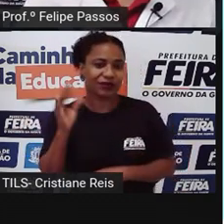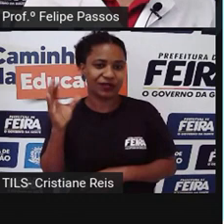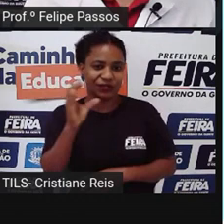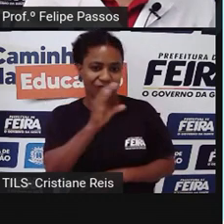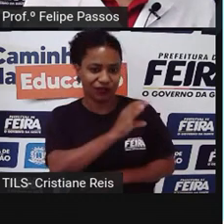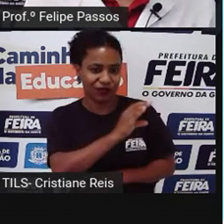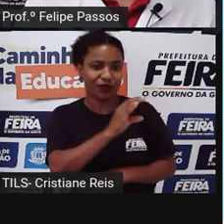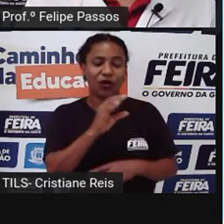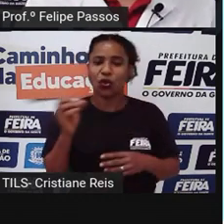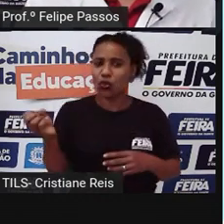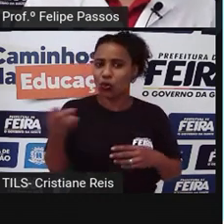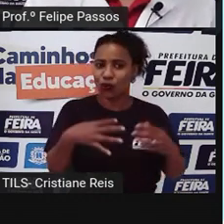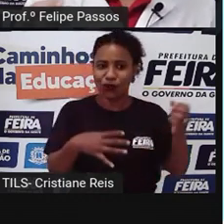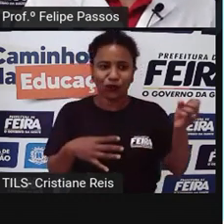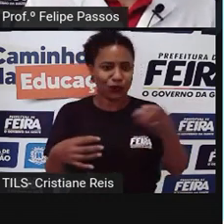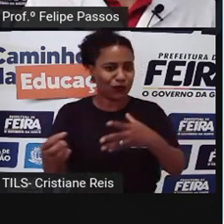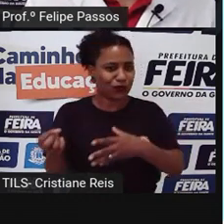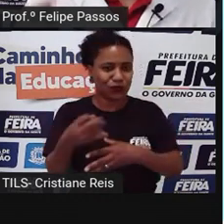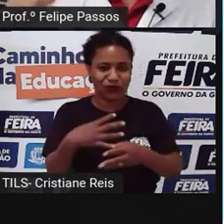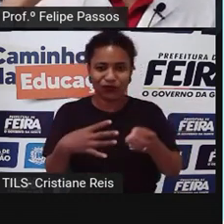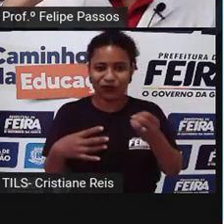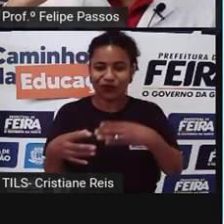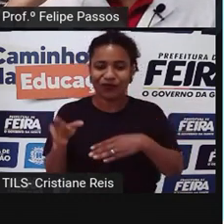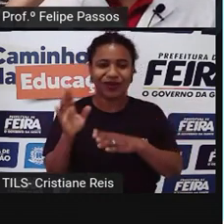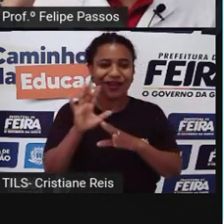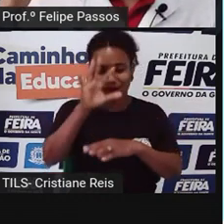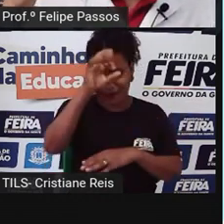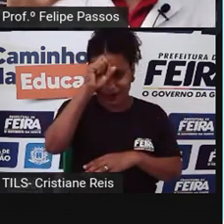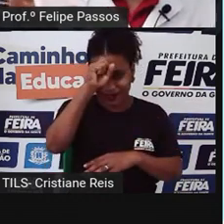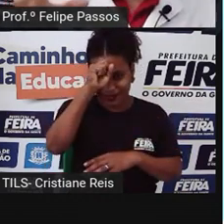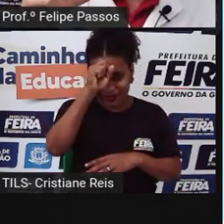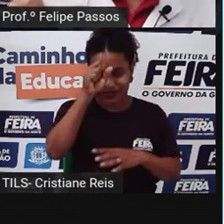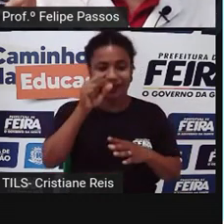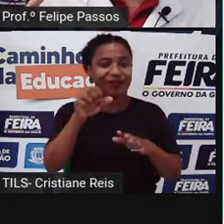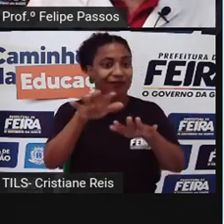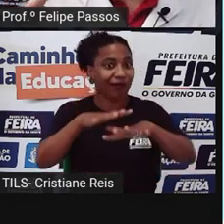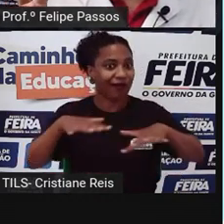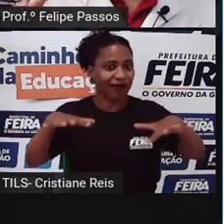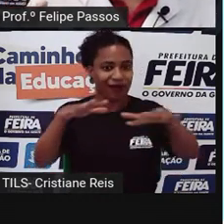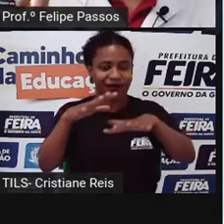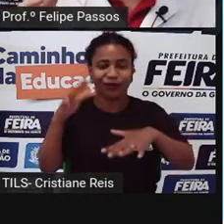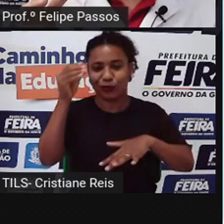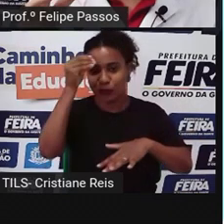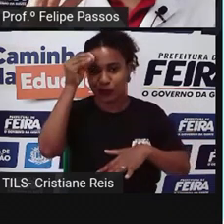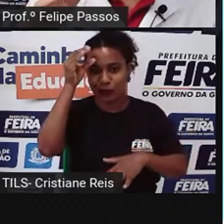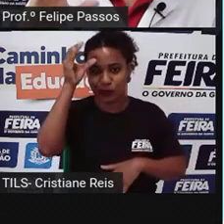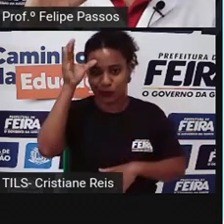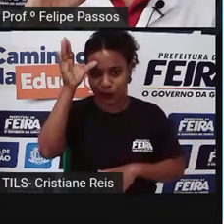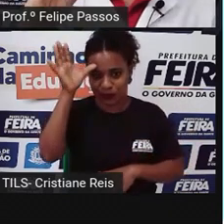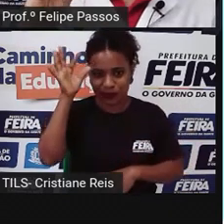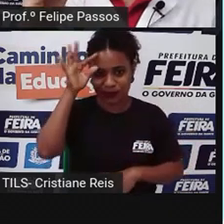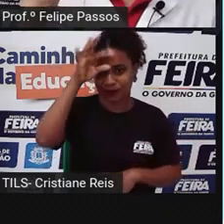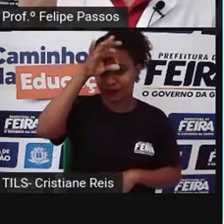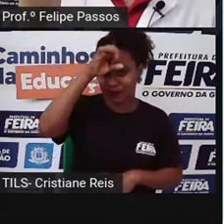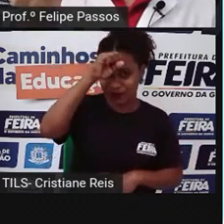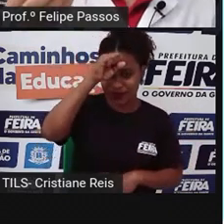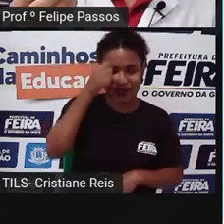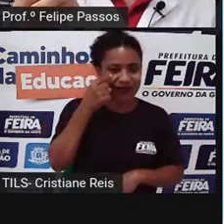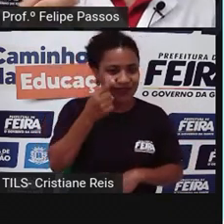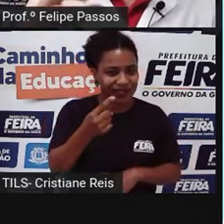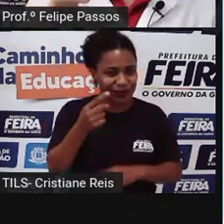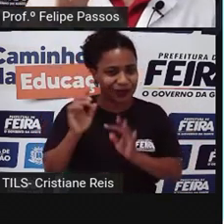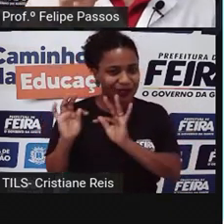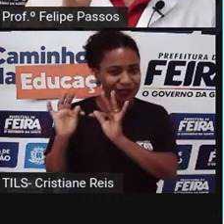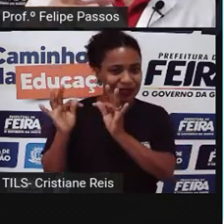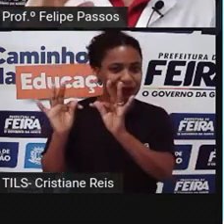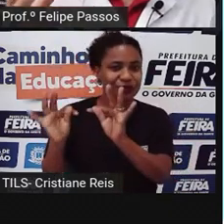Então as novidades, o que é descoberto no campo do conhecimento. Veja que tecnologia está sempre relacionada ao saber fazer,